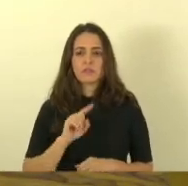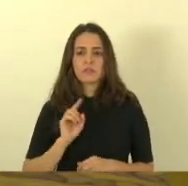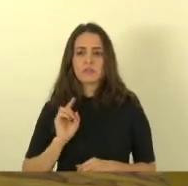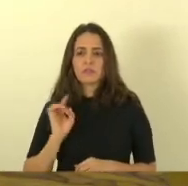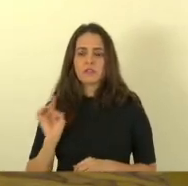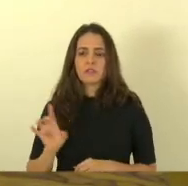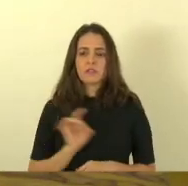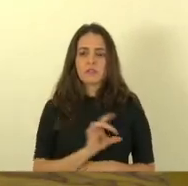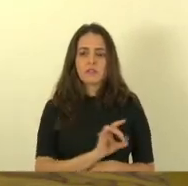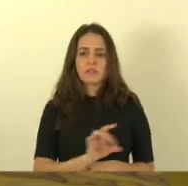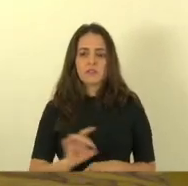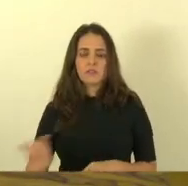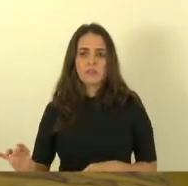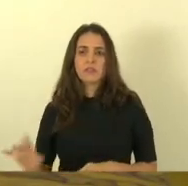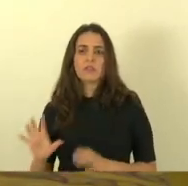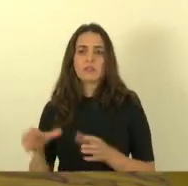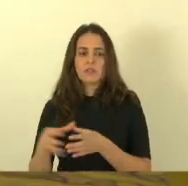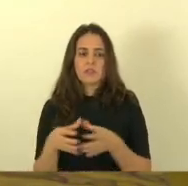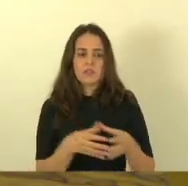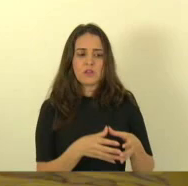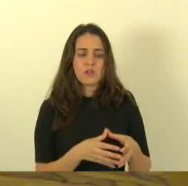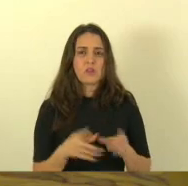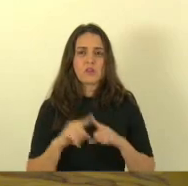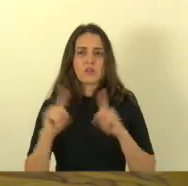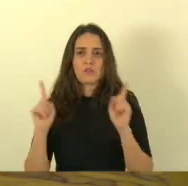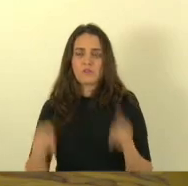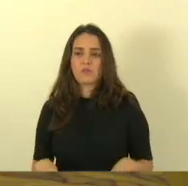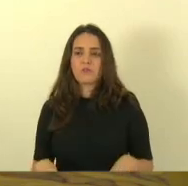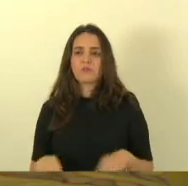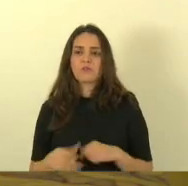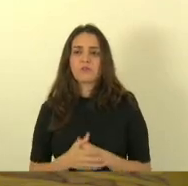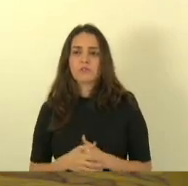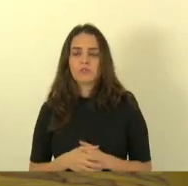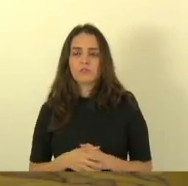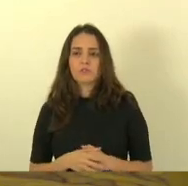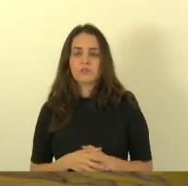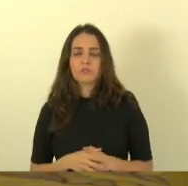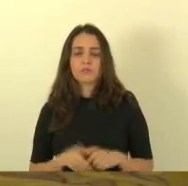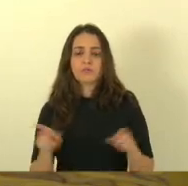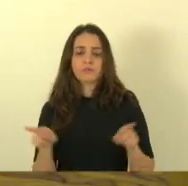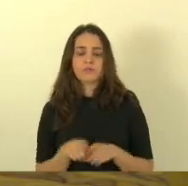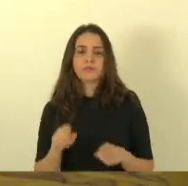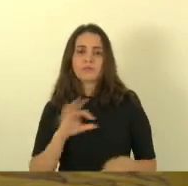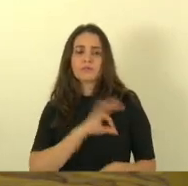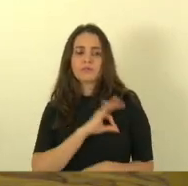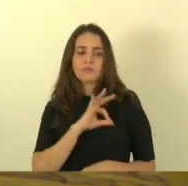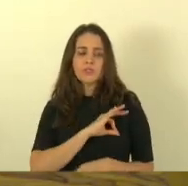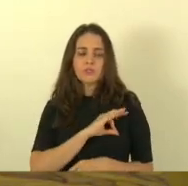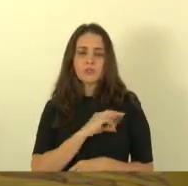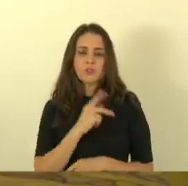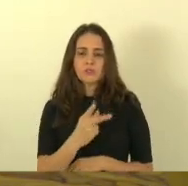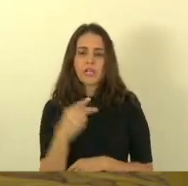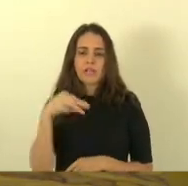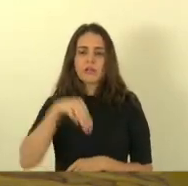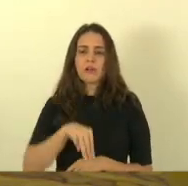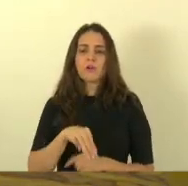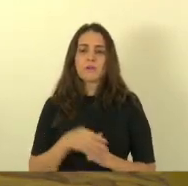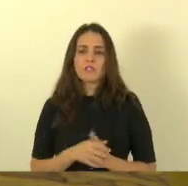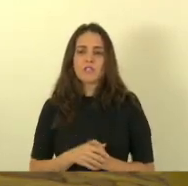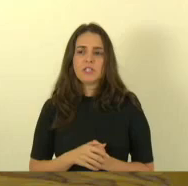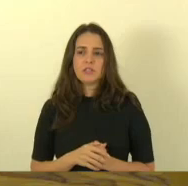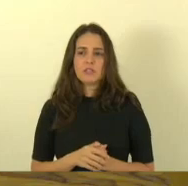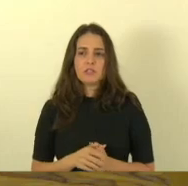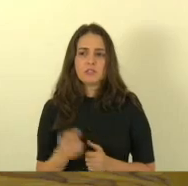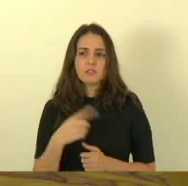subunidades que compõem o grande efetivo de Serra, além dos policiais militares que moram